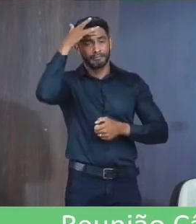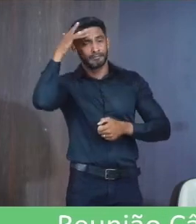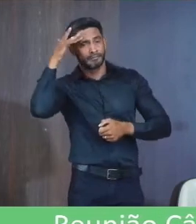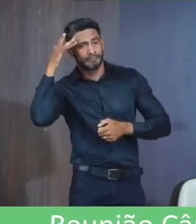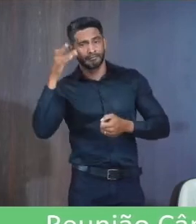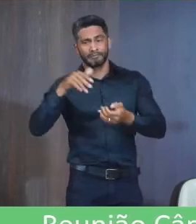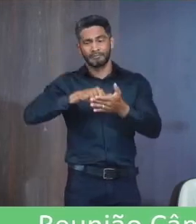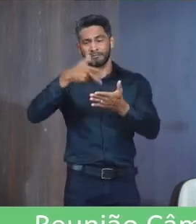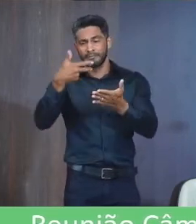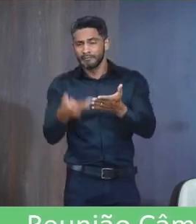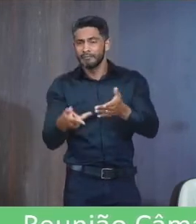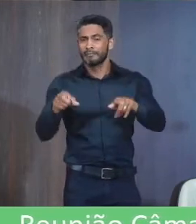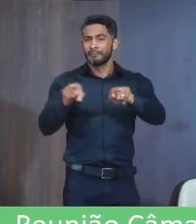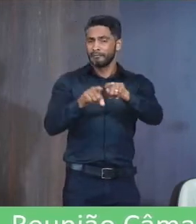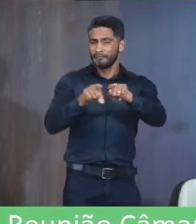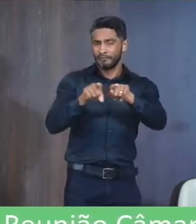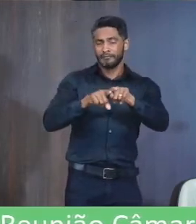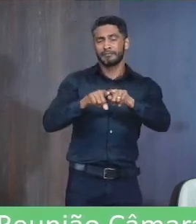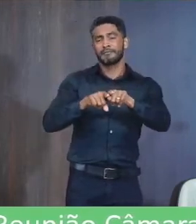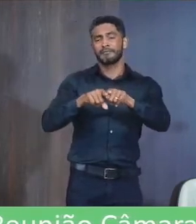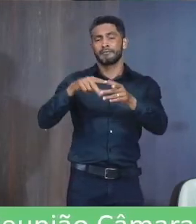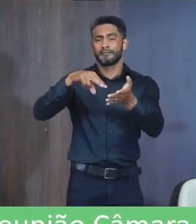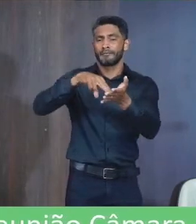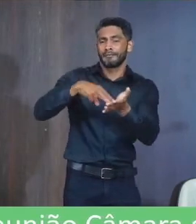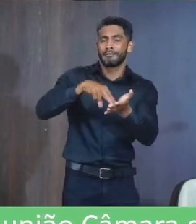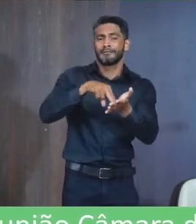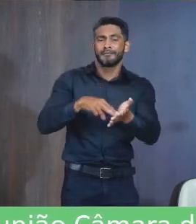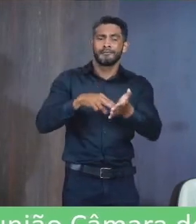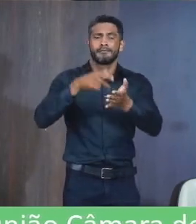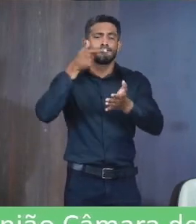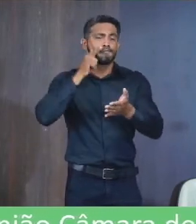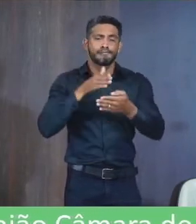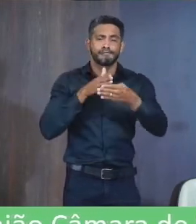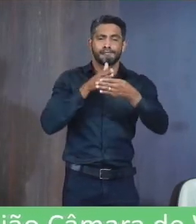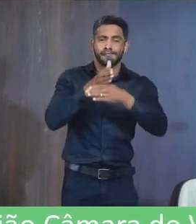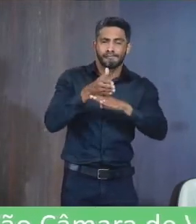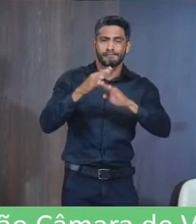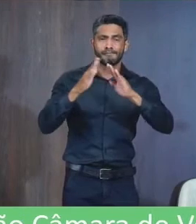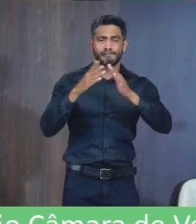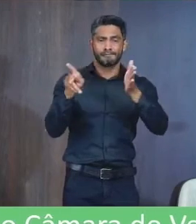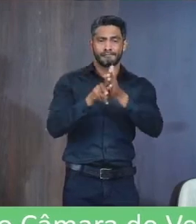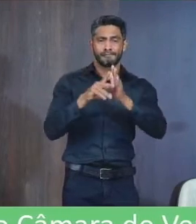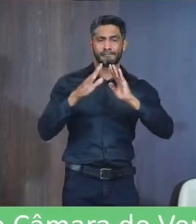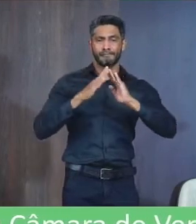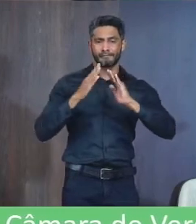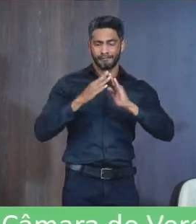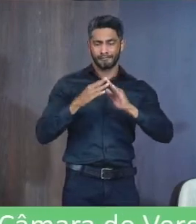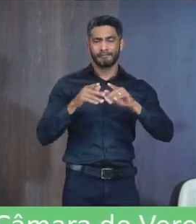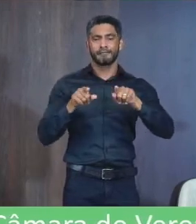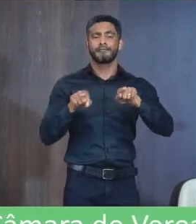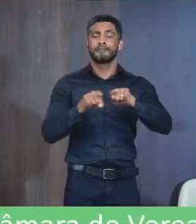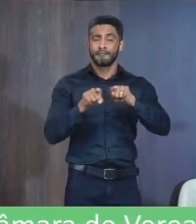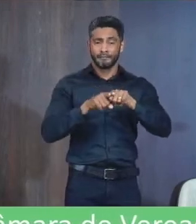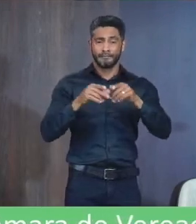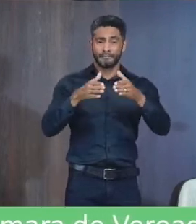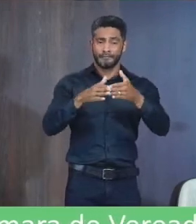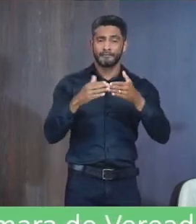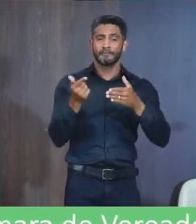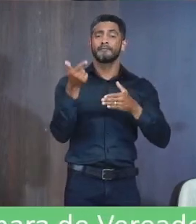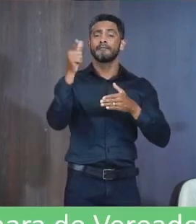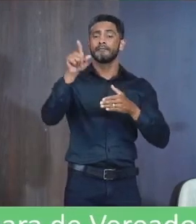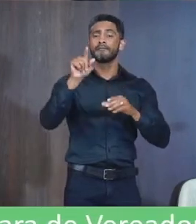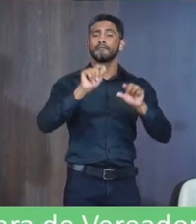Caindo Atolando Não estão conseguindo Sair da casa Da sua própria casa Outro requerimento Que eu